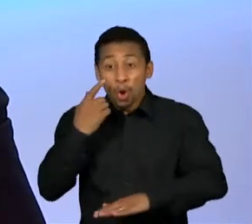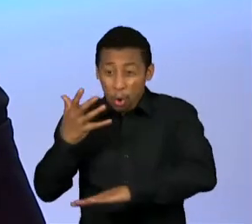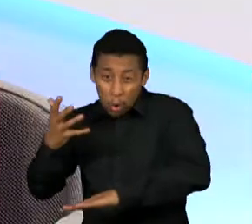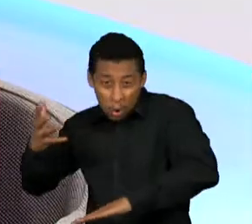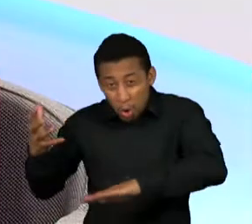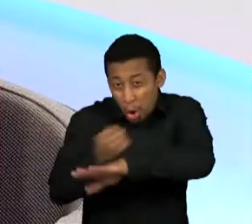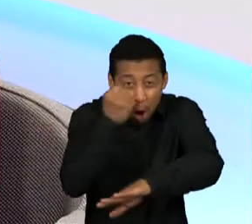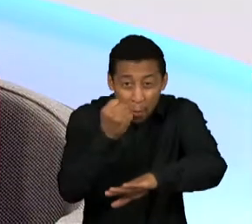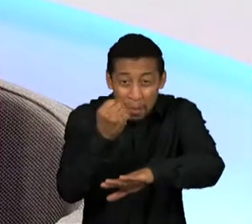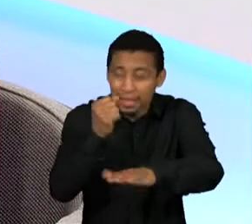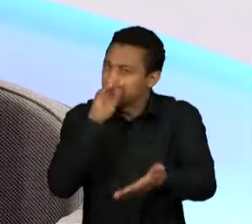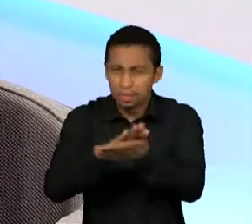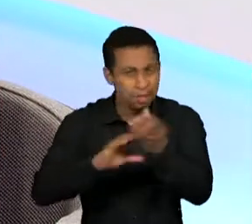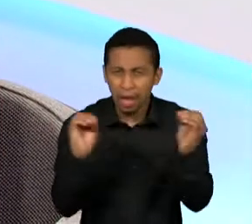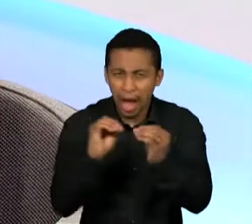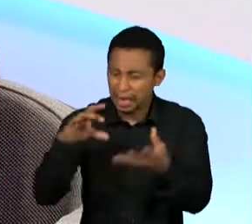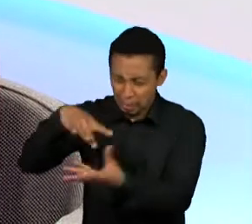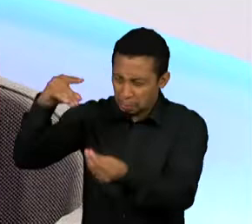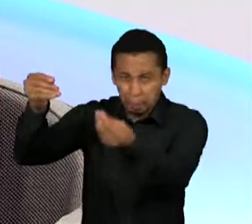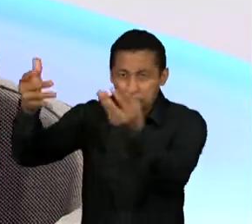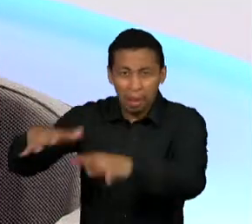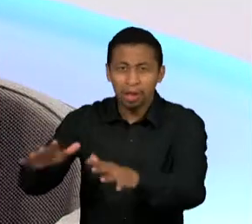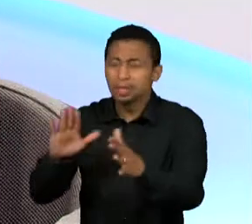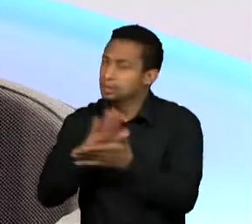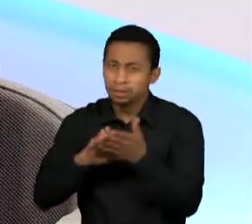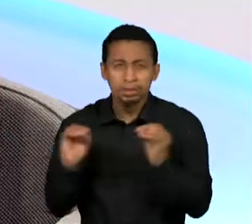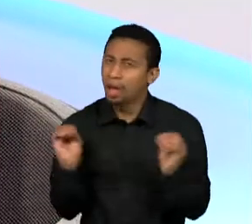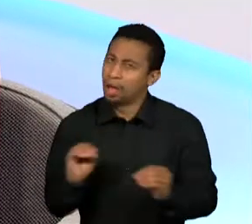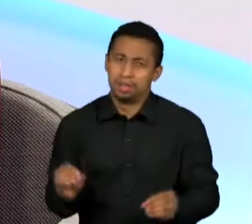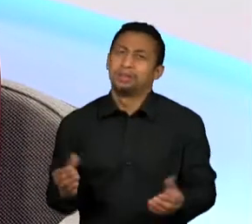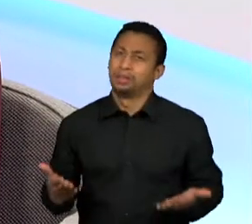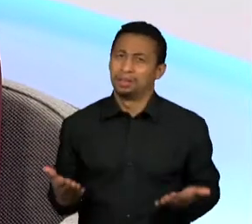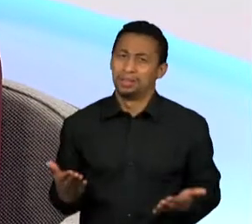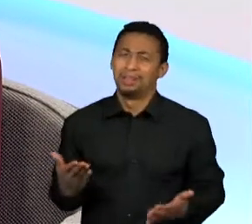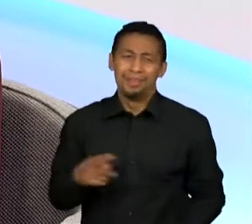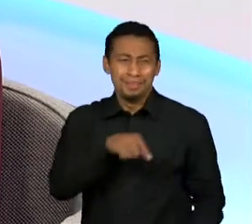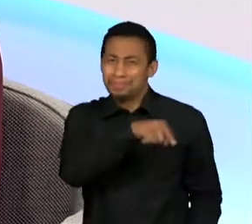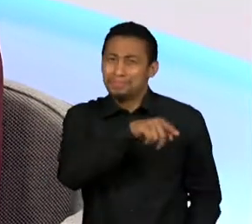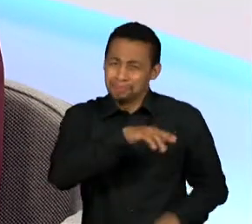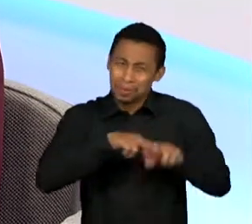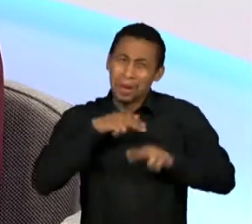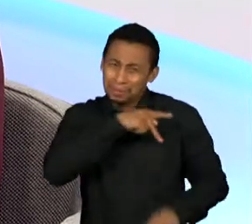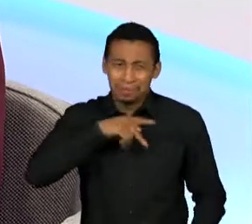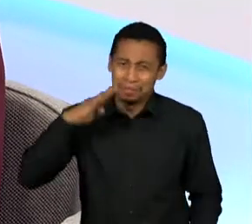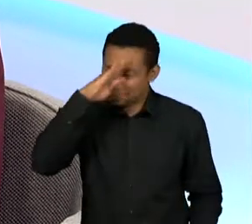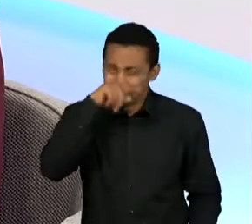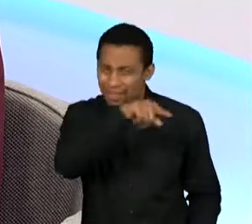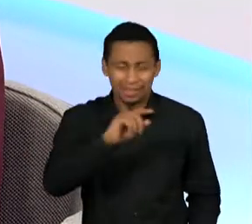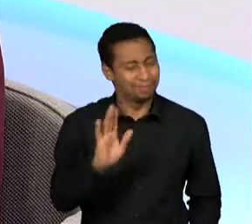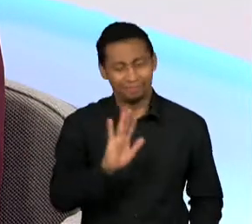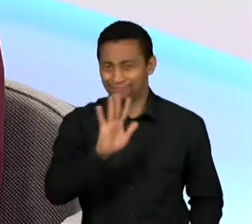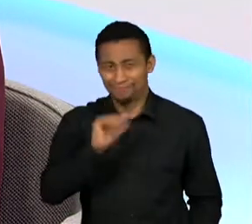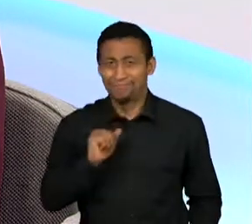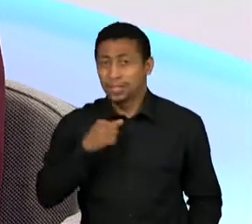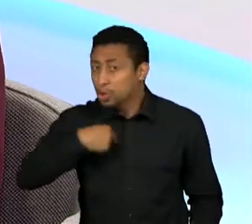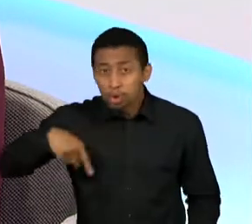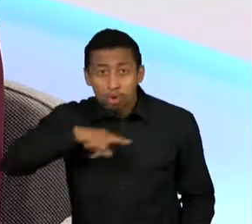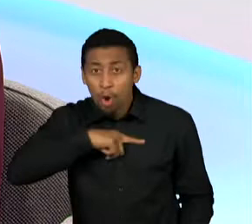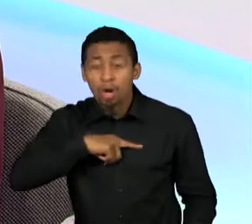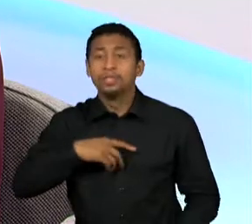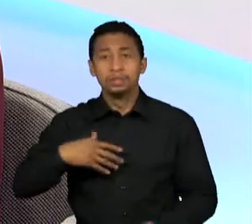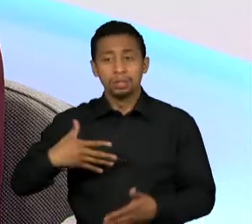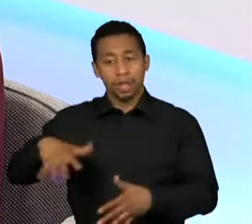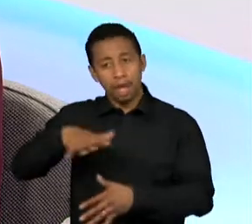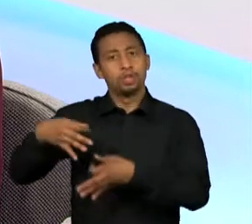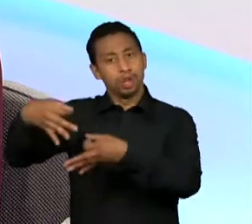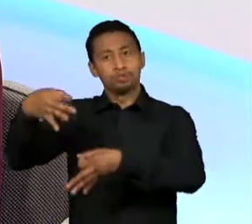institucionalidade e nem desvio por ação de uma única pessoa. Nós, do Judiciário, estaremos atentos e firmes como